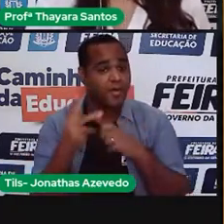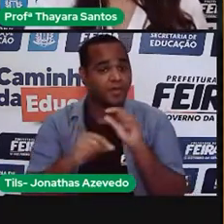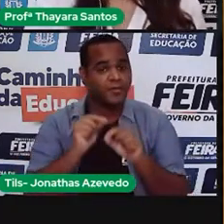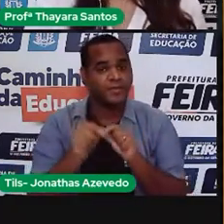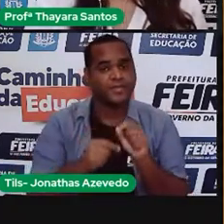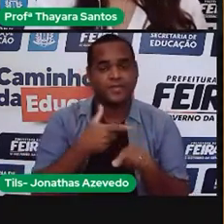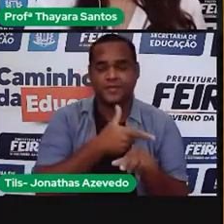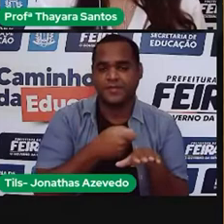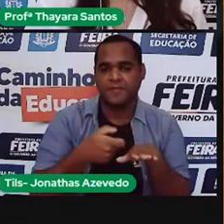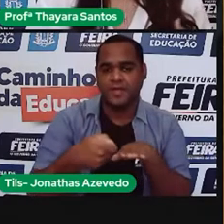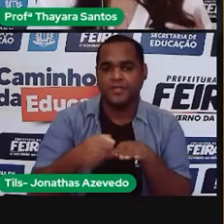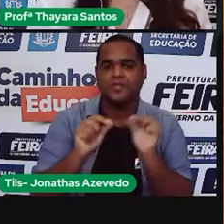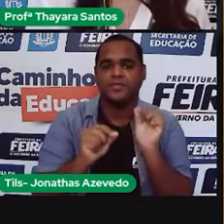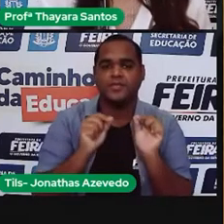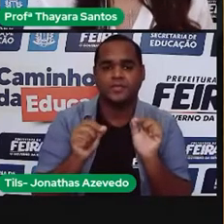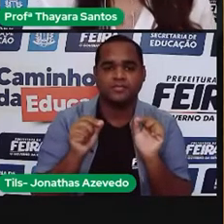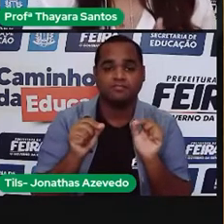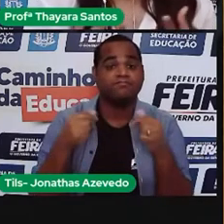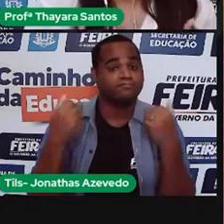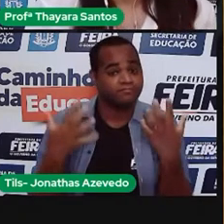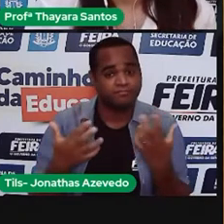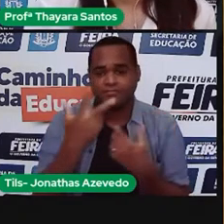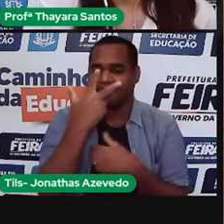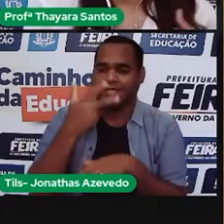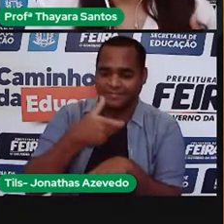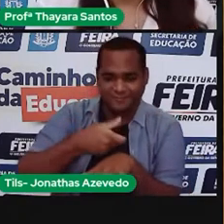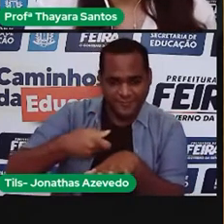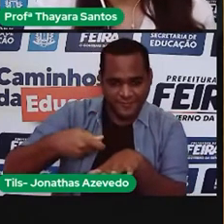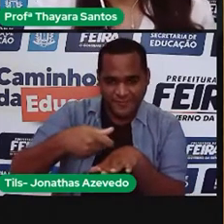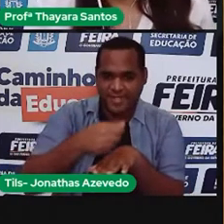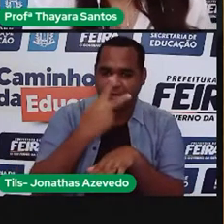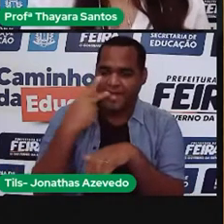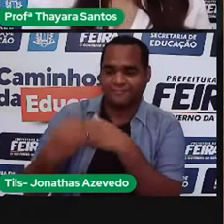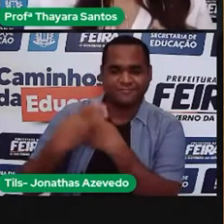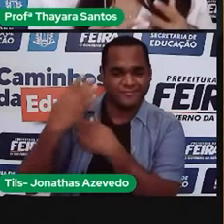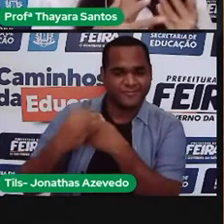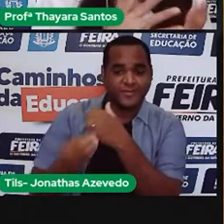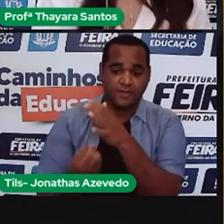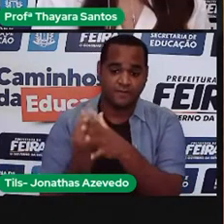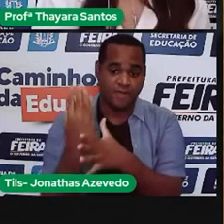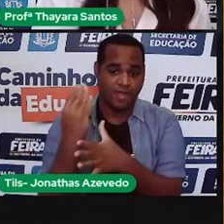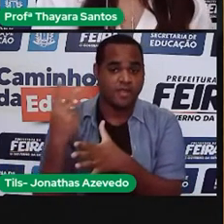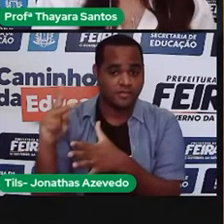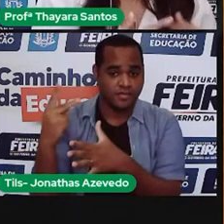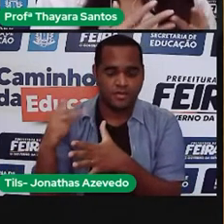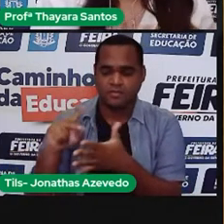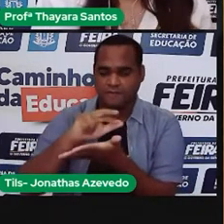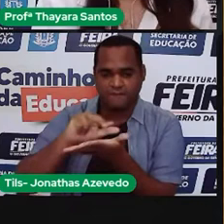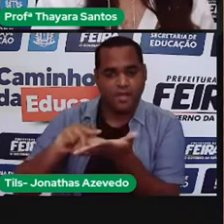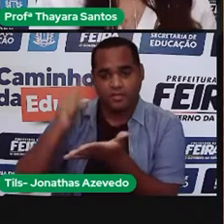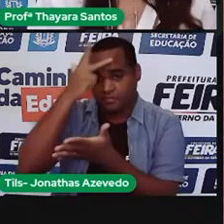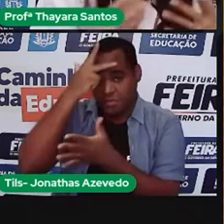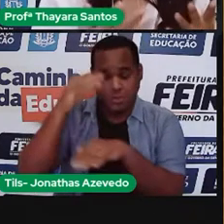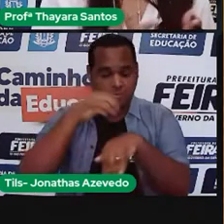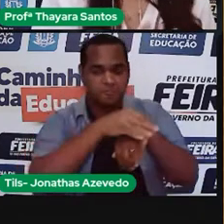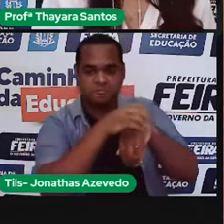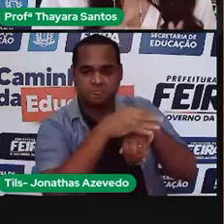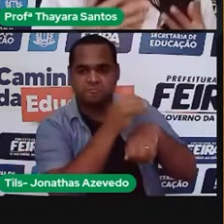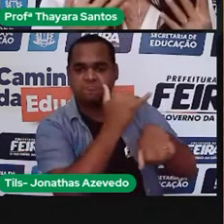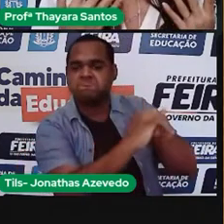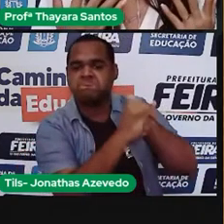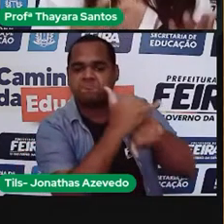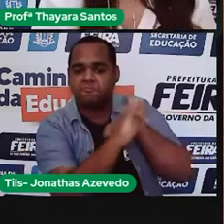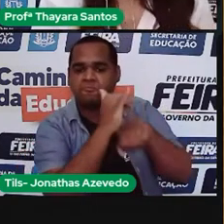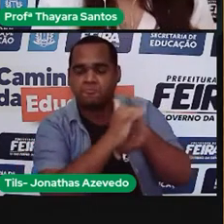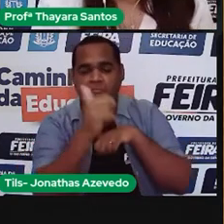que era fake news, que é um tipo de informação que é totalmente fabricada para enganar as pessoas e conduzi